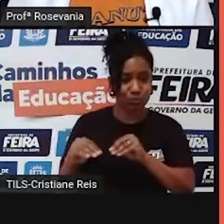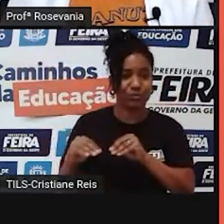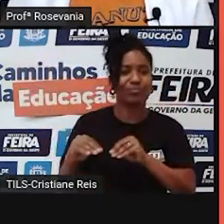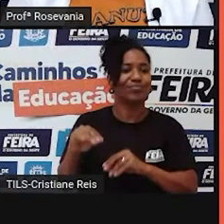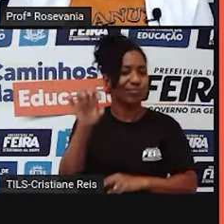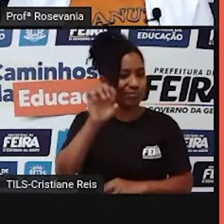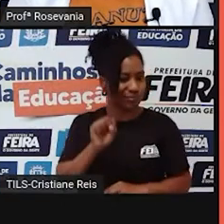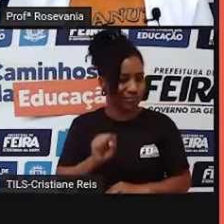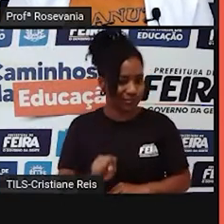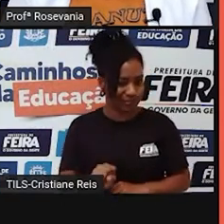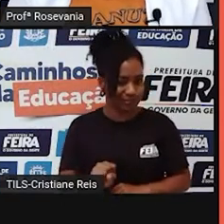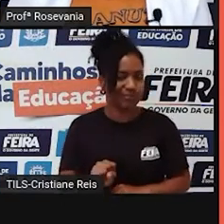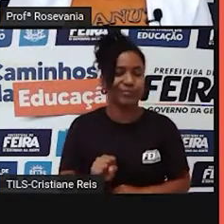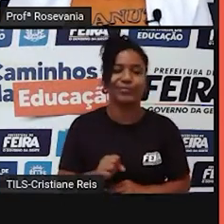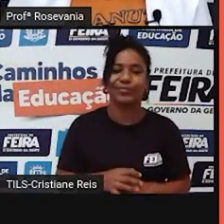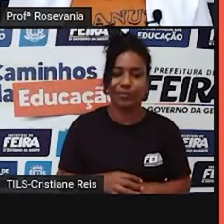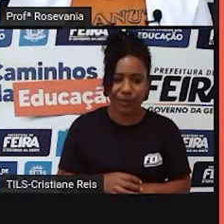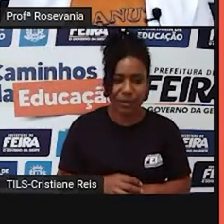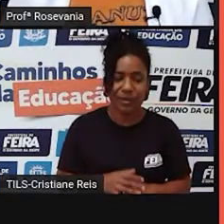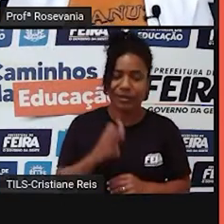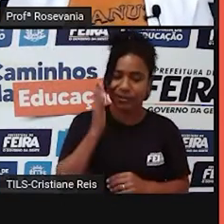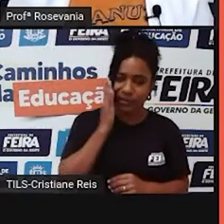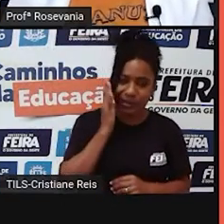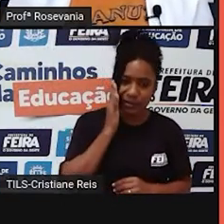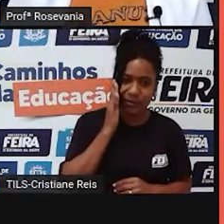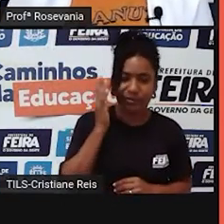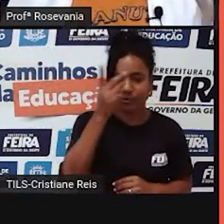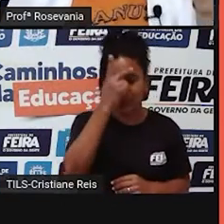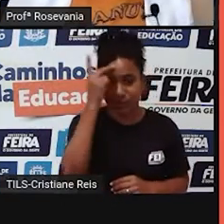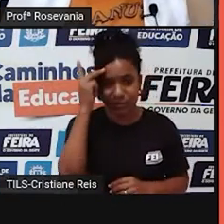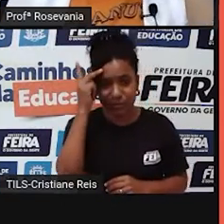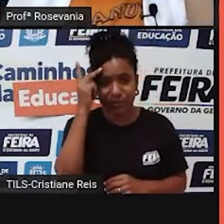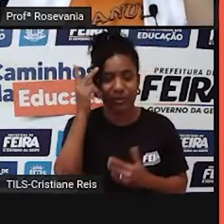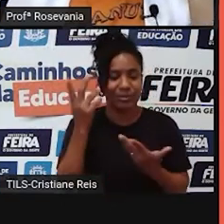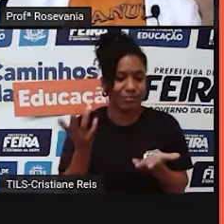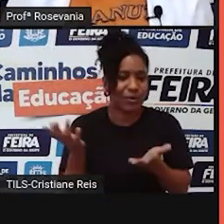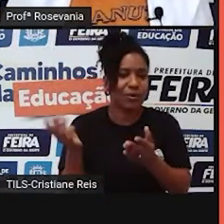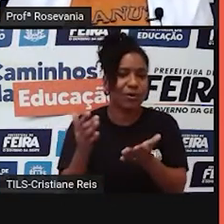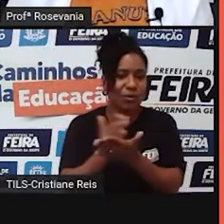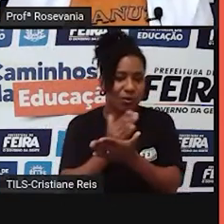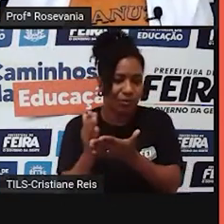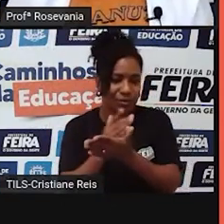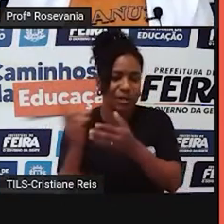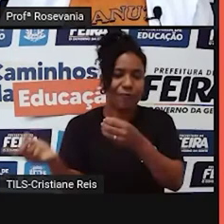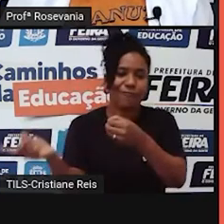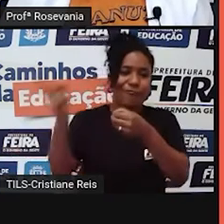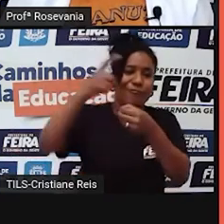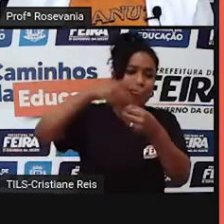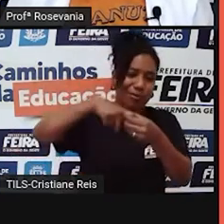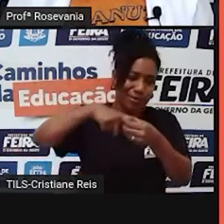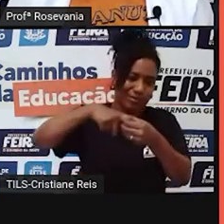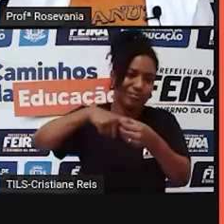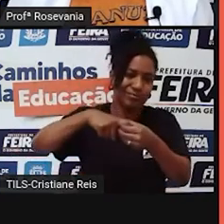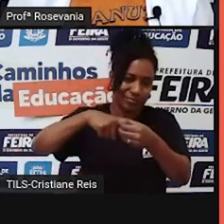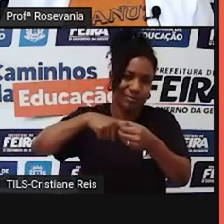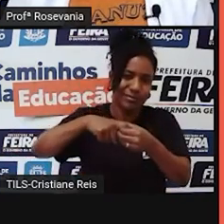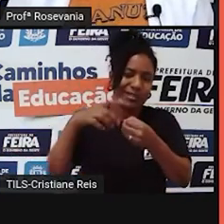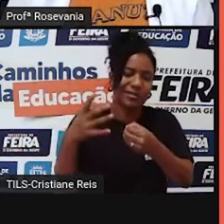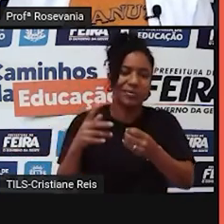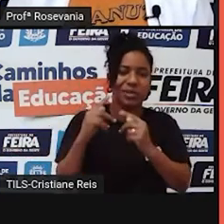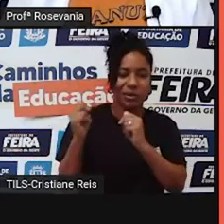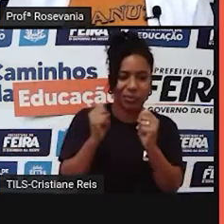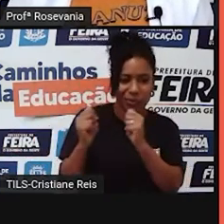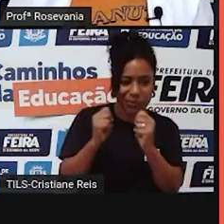vivendo um processo inverso, né, as pessoas estão voltando para a sua região, porque aqui já deu, embora digamos assim, uma estagnada,